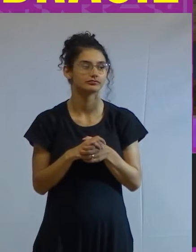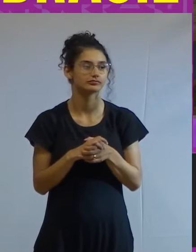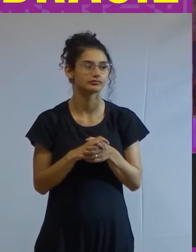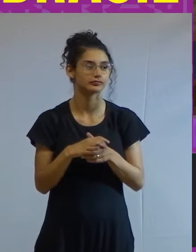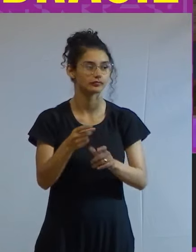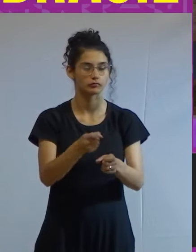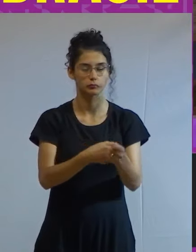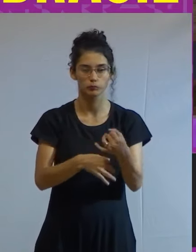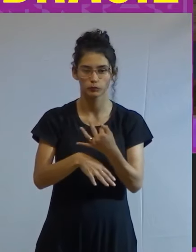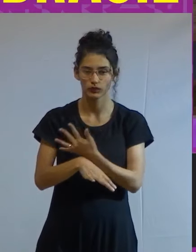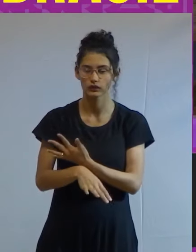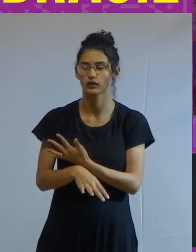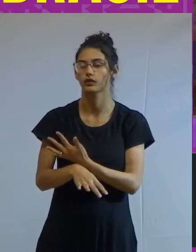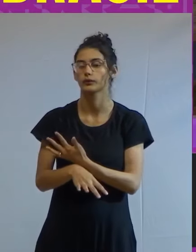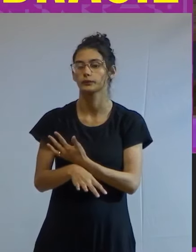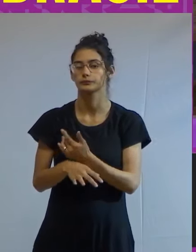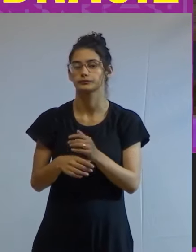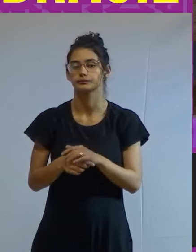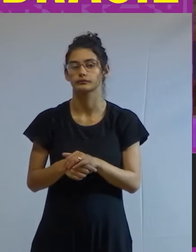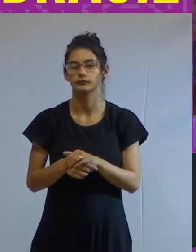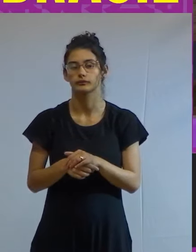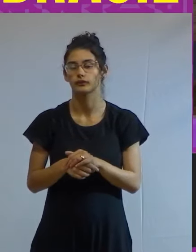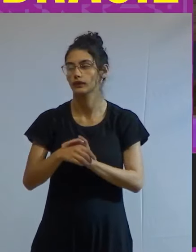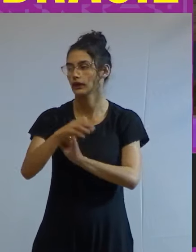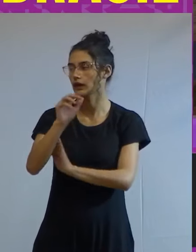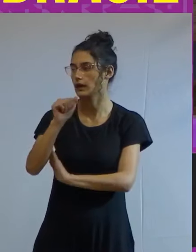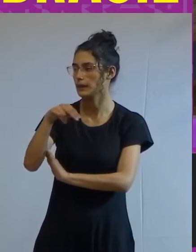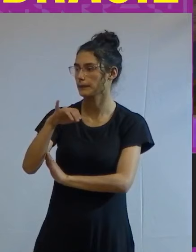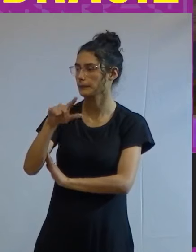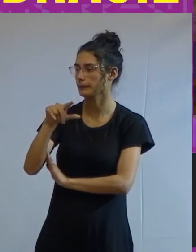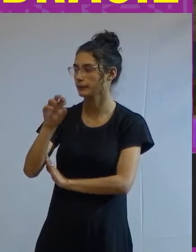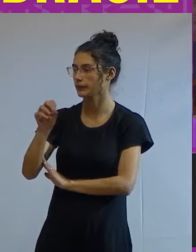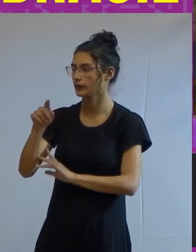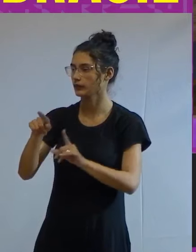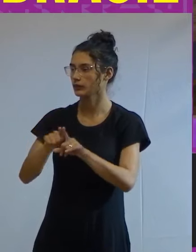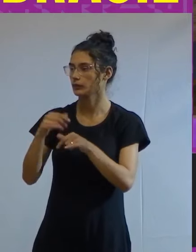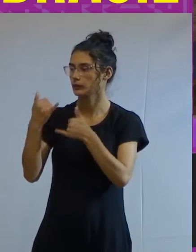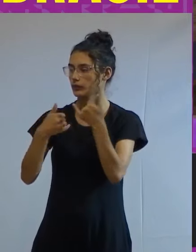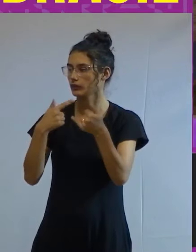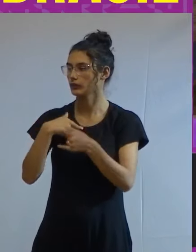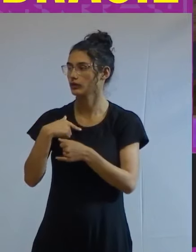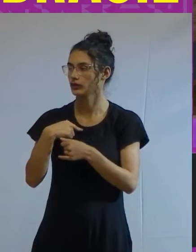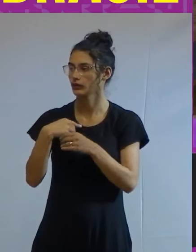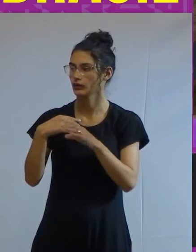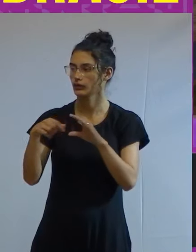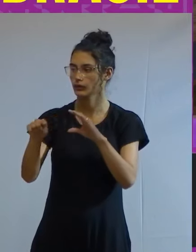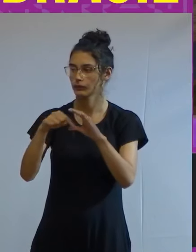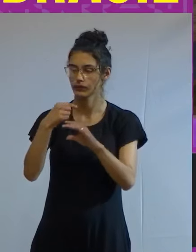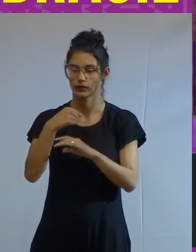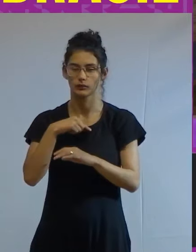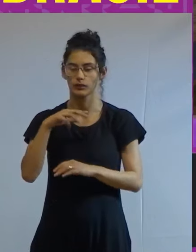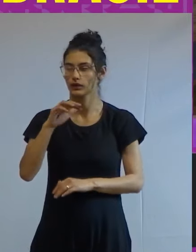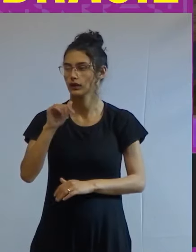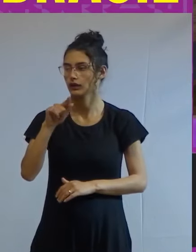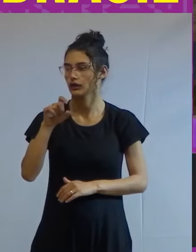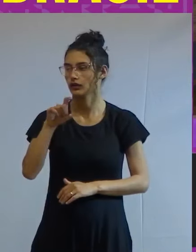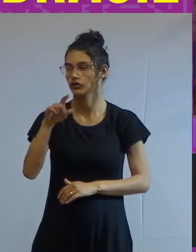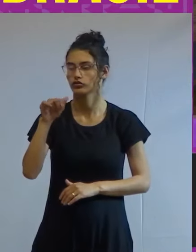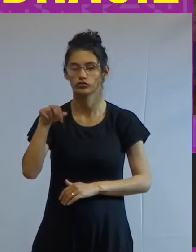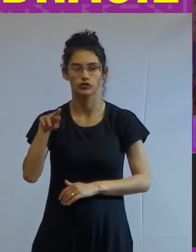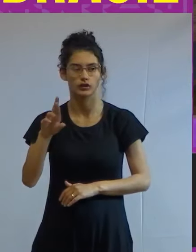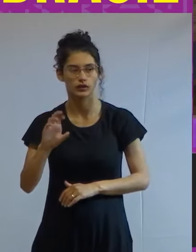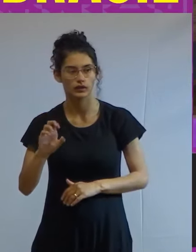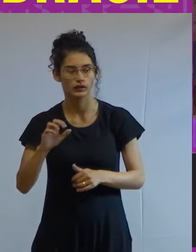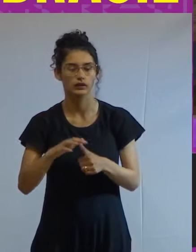emoção ao Abílio Tavares que eu brinco falo que manda em mim o Alexandre Sais